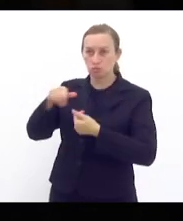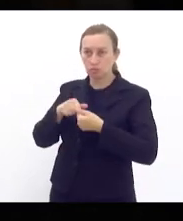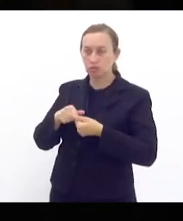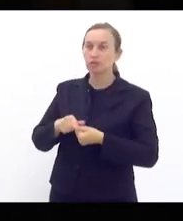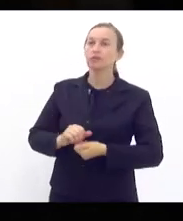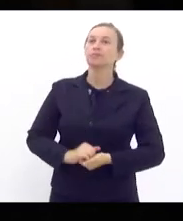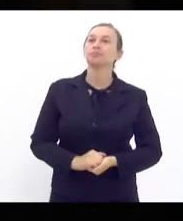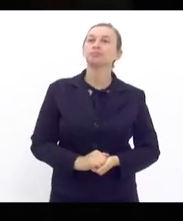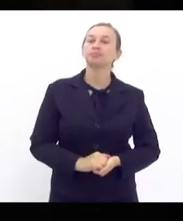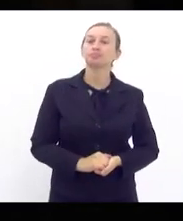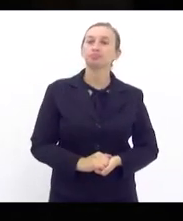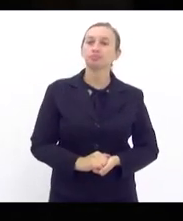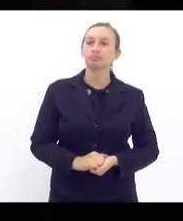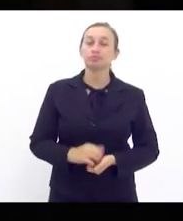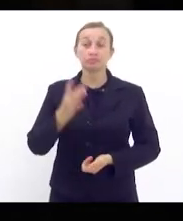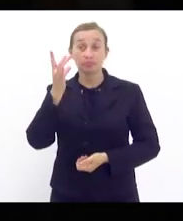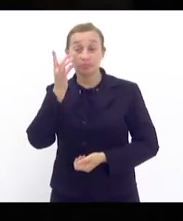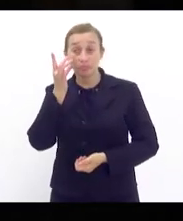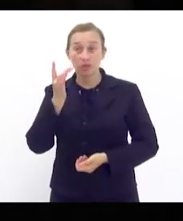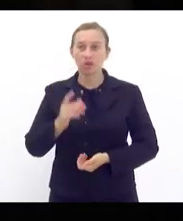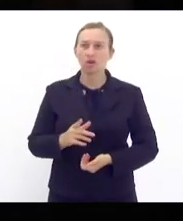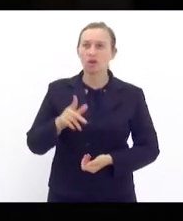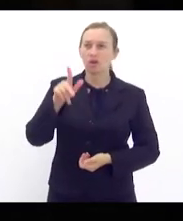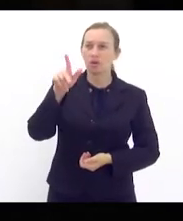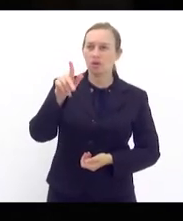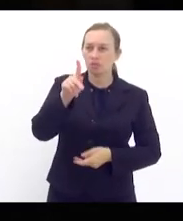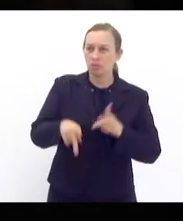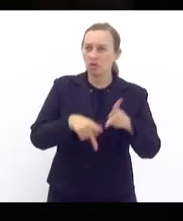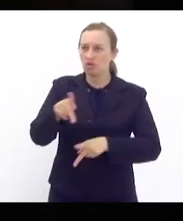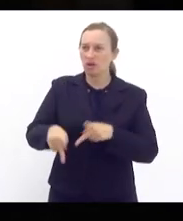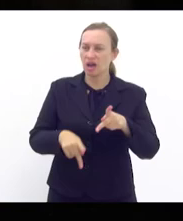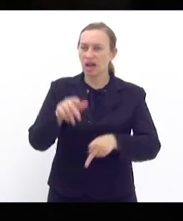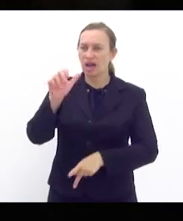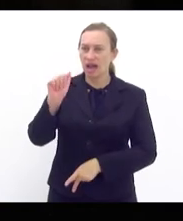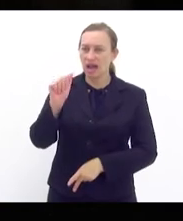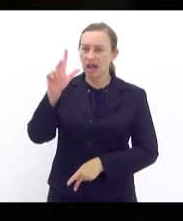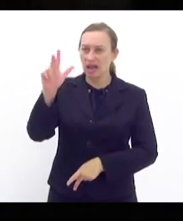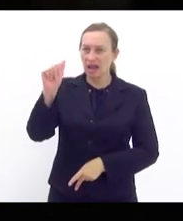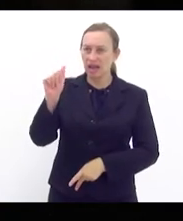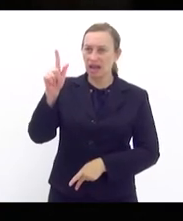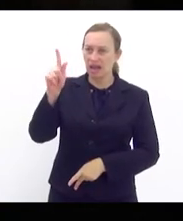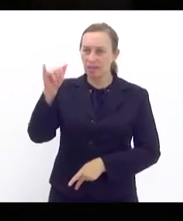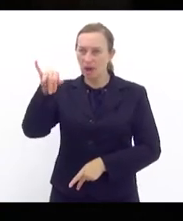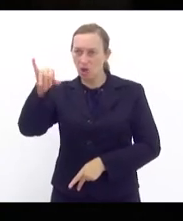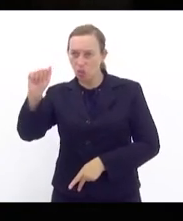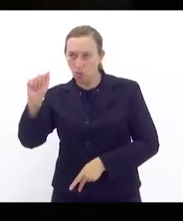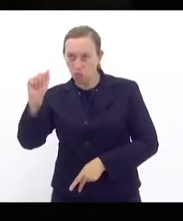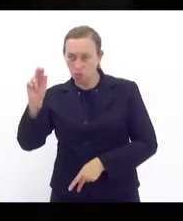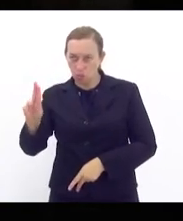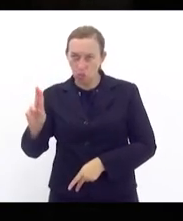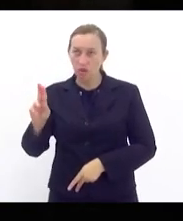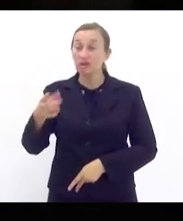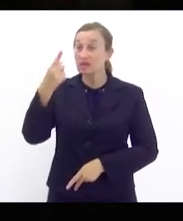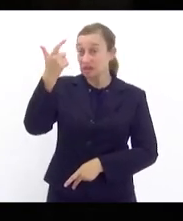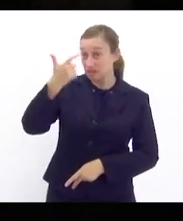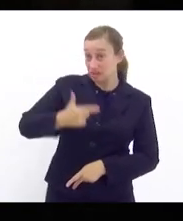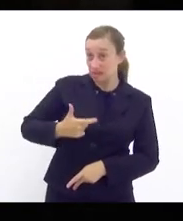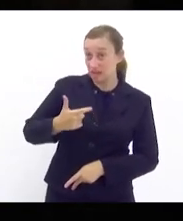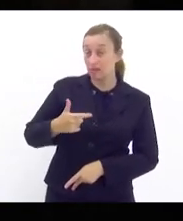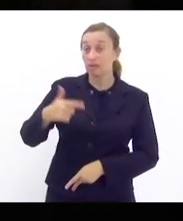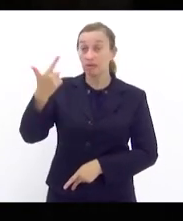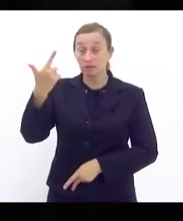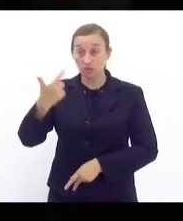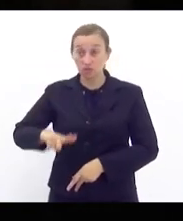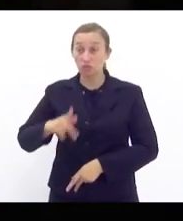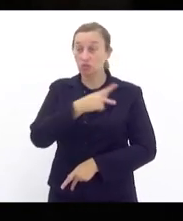presente com o povo no vale de Anhangabaú para agradecer a oportunidade de ser presidente novamente e